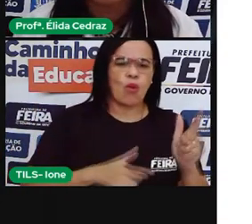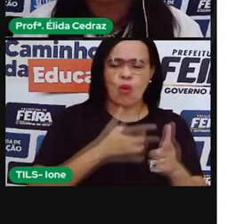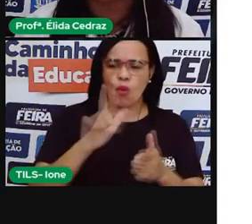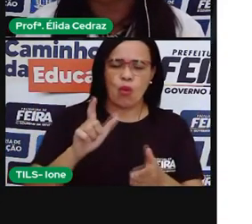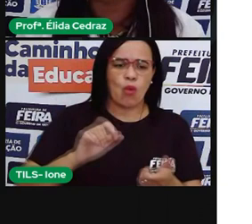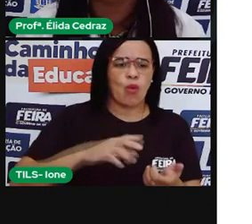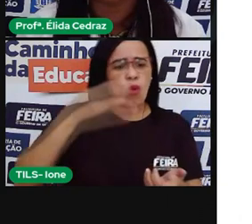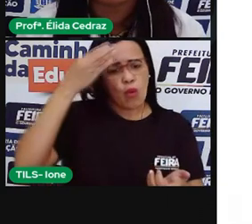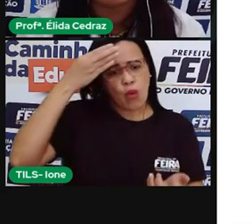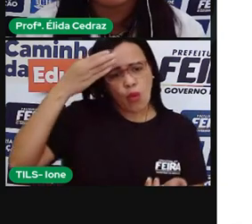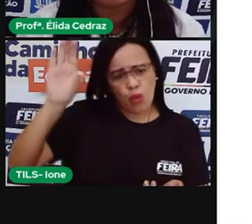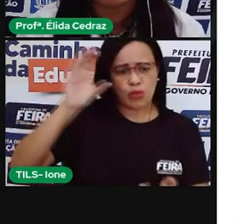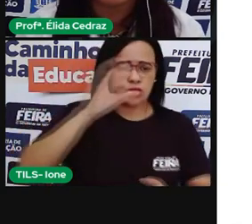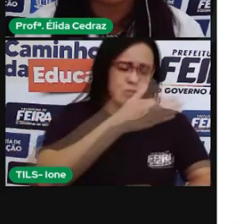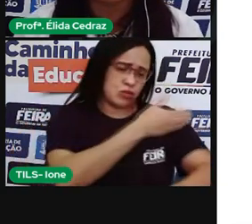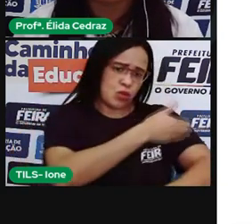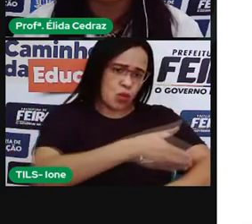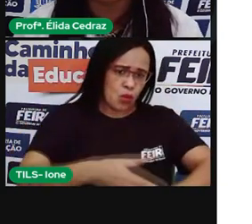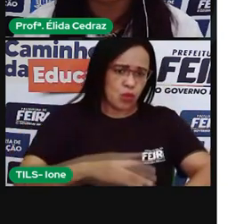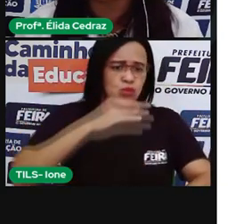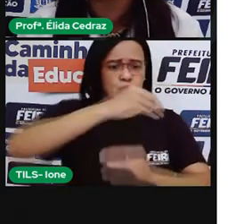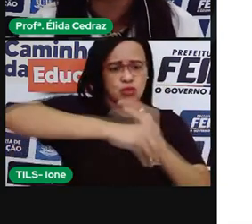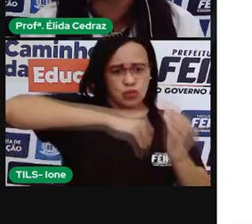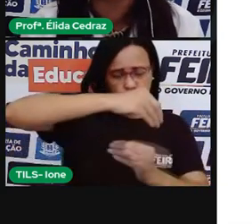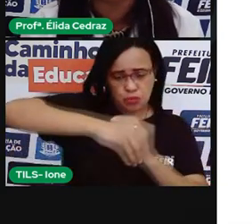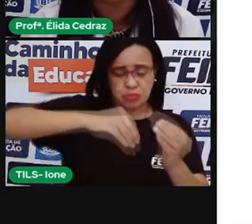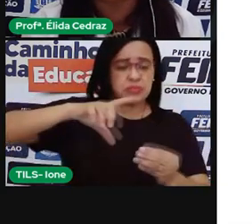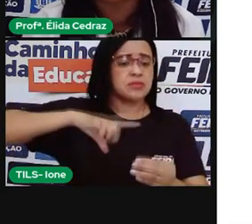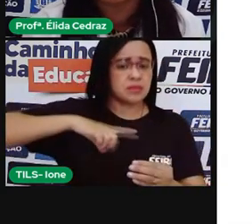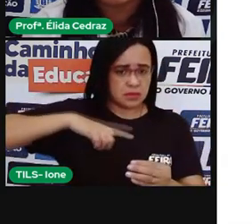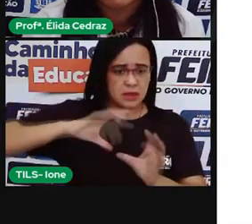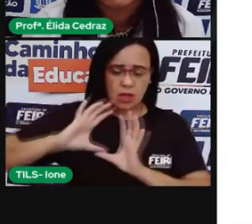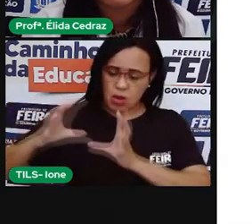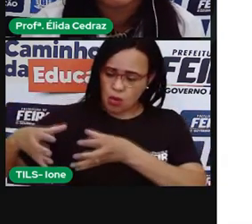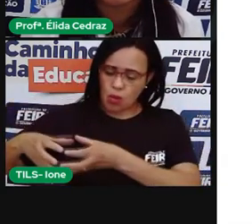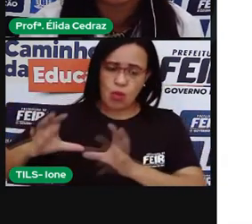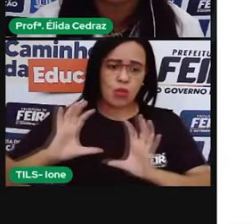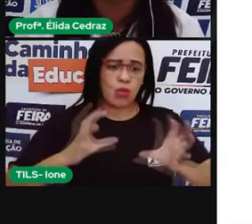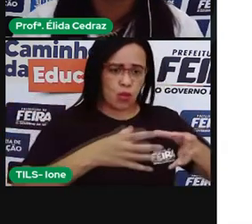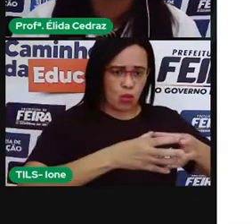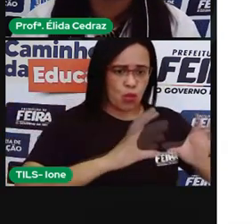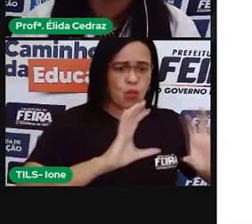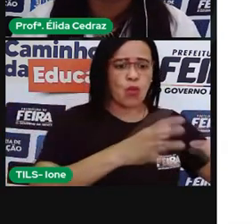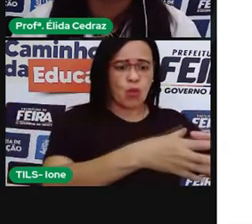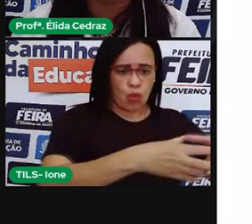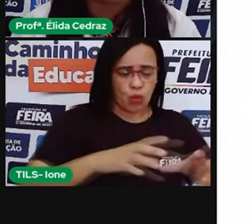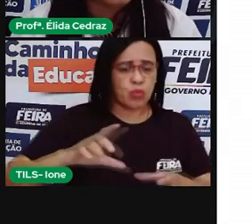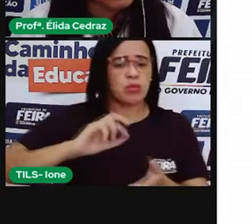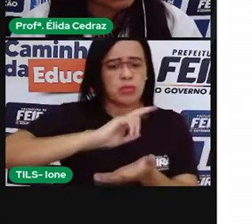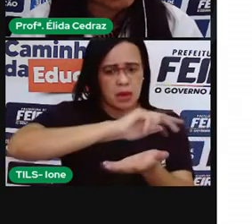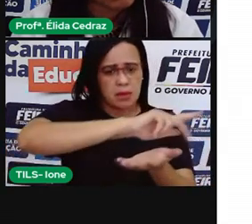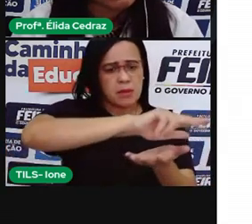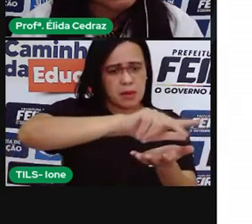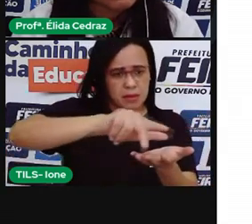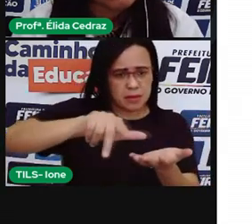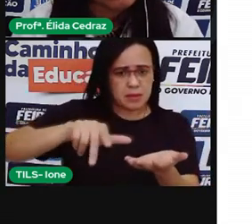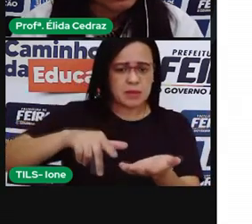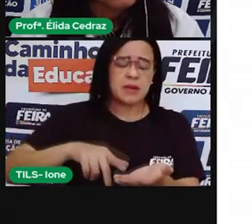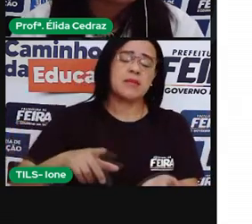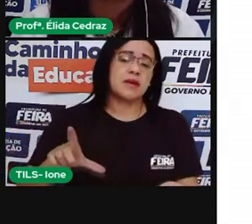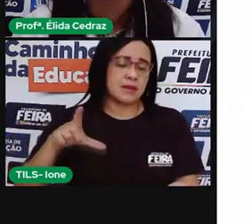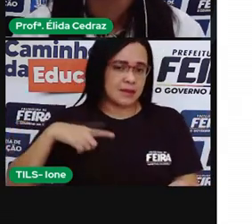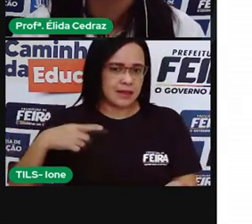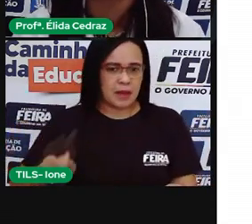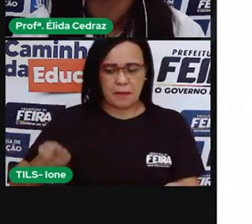Podemos perceber também contribuições de comunidades ciganas e comunidades quilombonas.